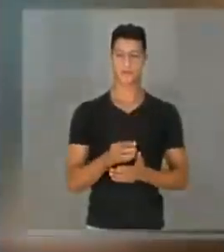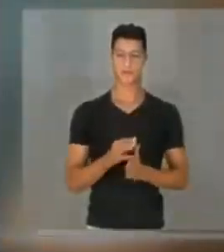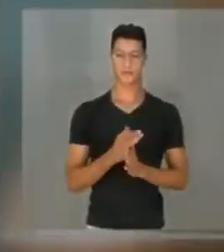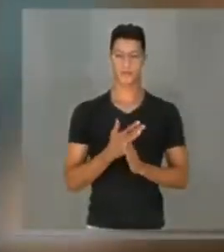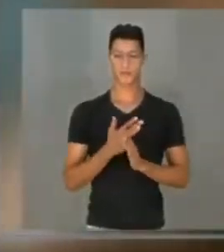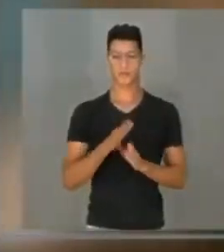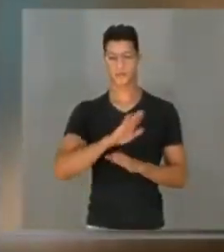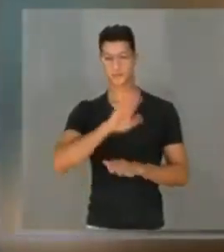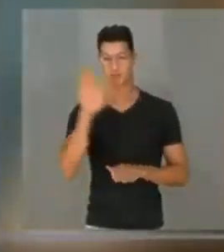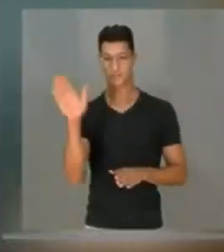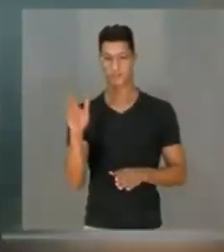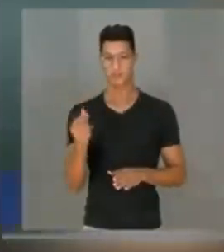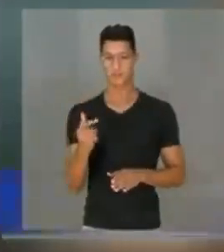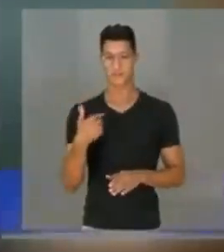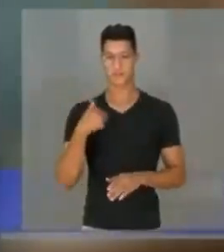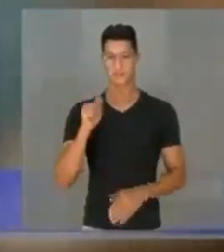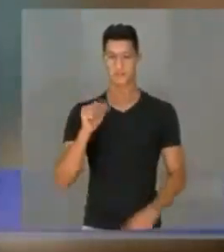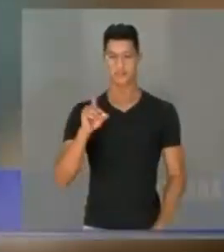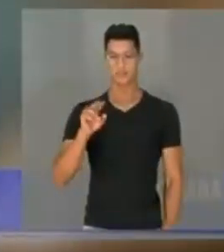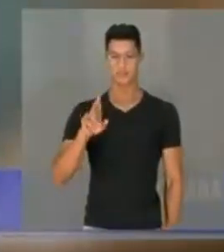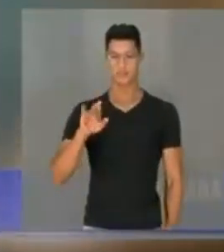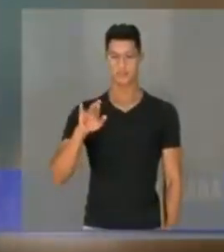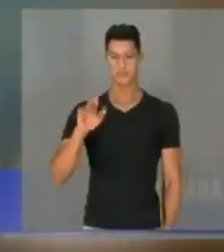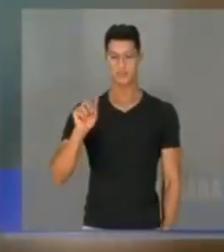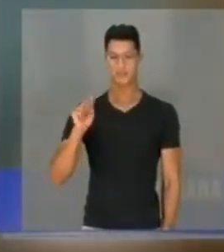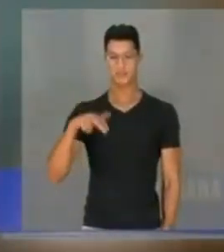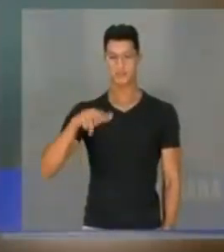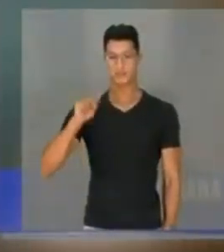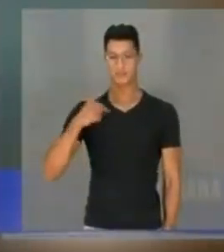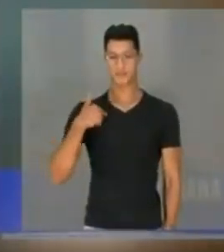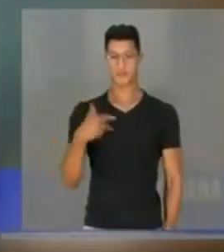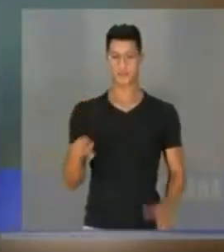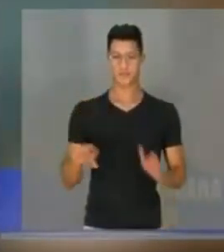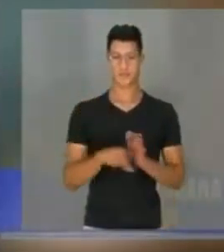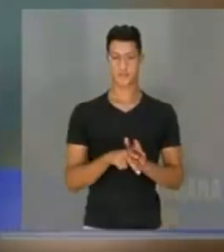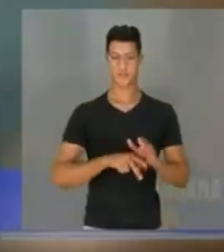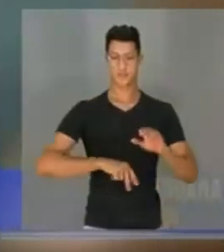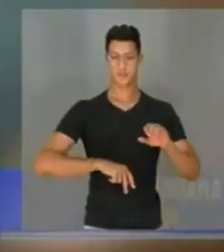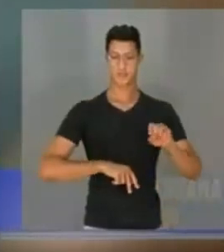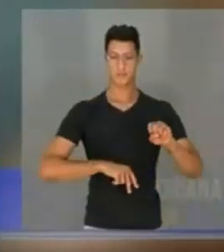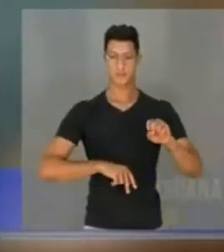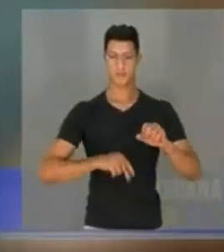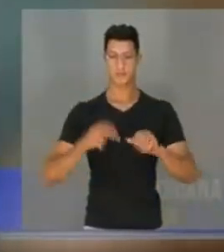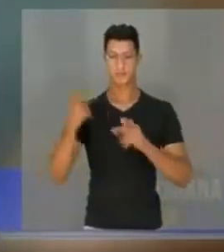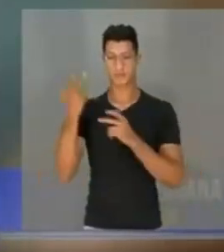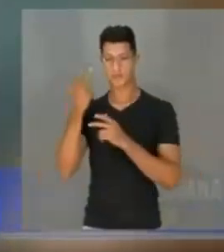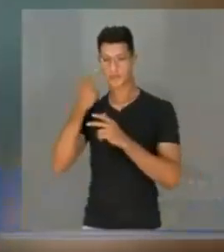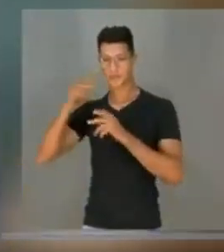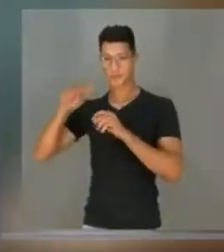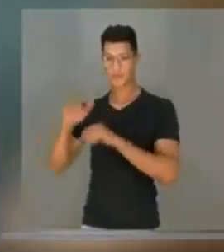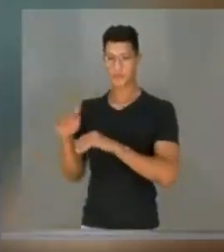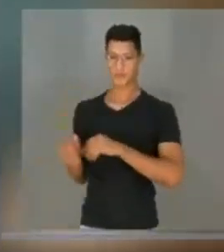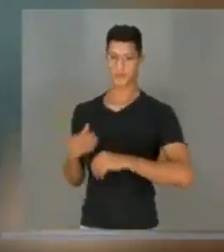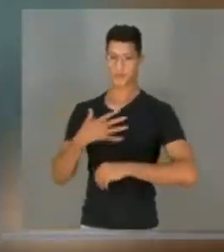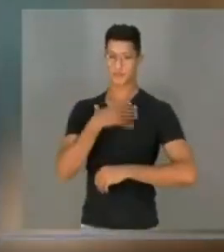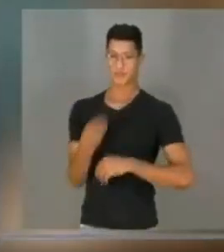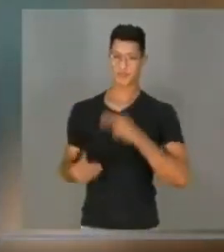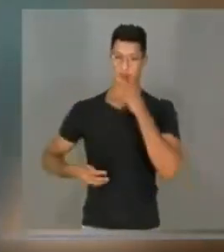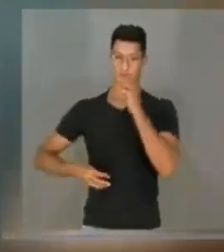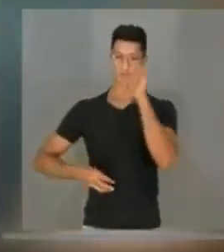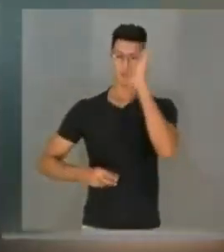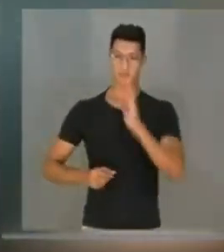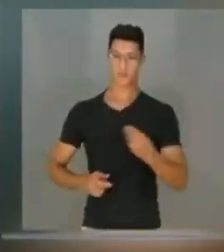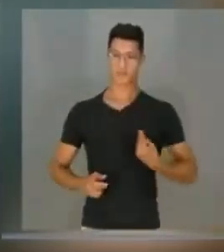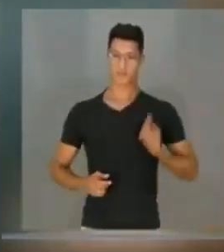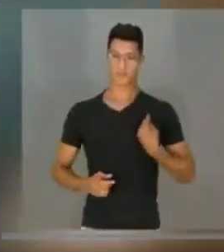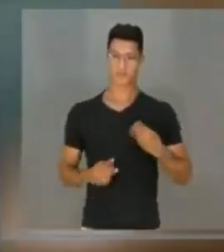Olá, eu sou Adriana Caioela, sou natural de Sydney, Austrália. Filha de pais brasileiros, eu